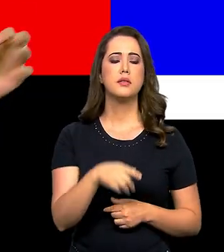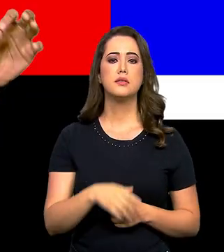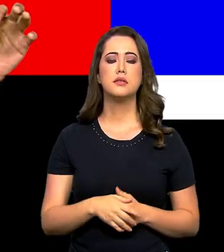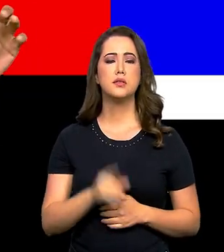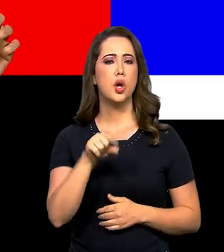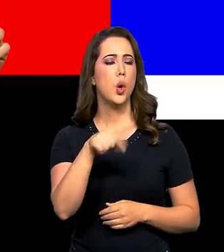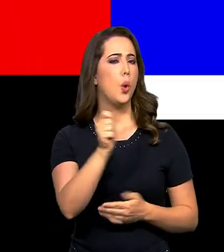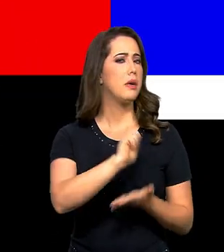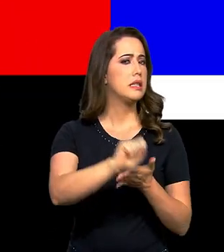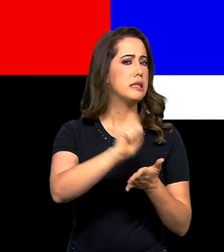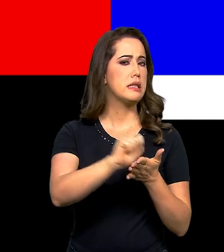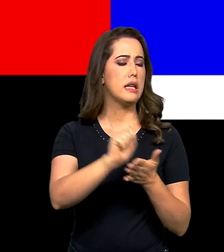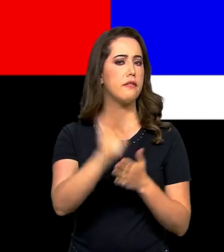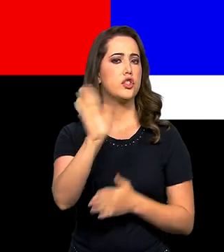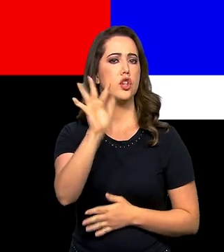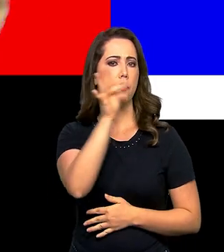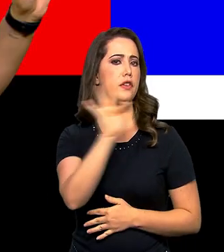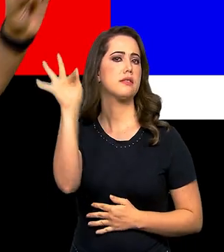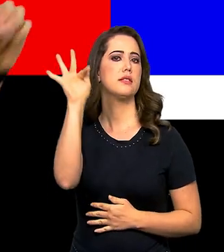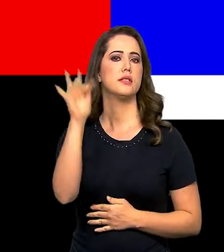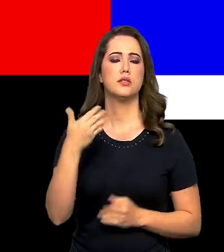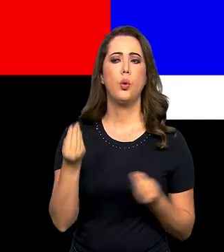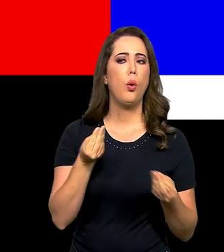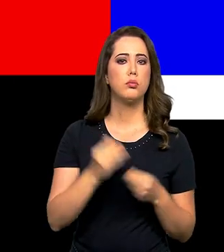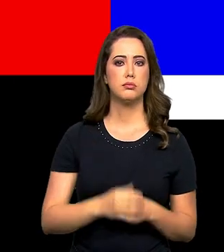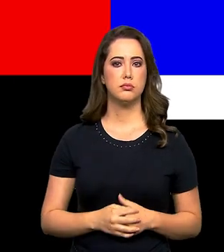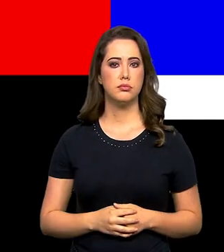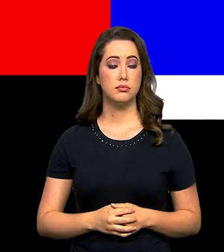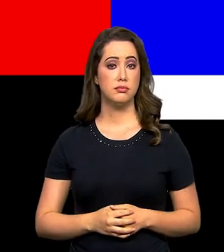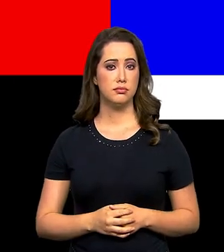Estagiário, como é que é? Como é que escreve o revoar?